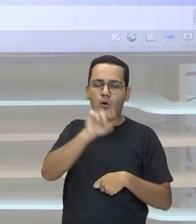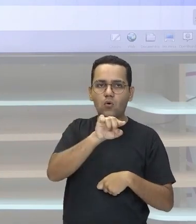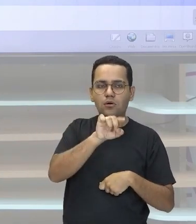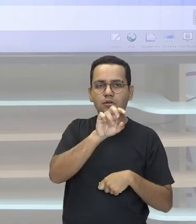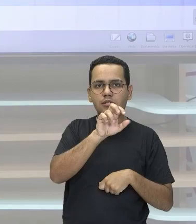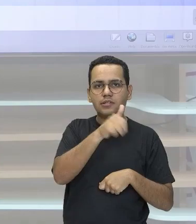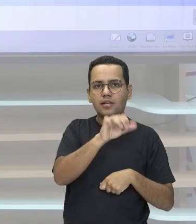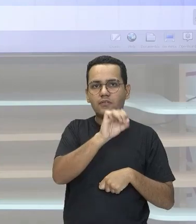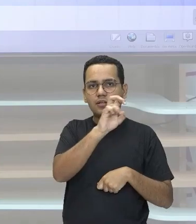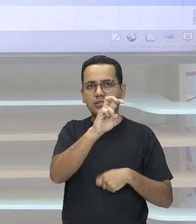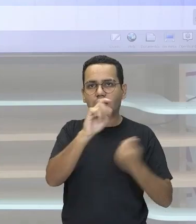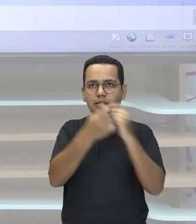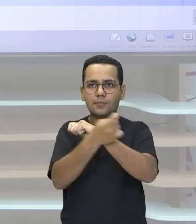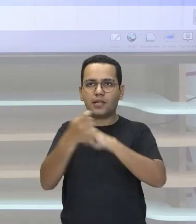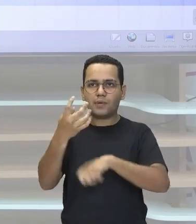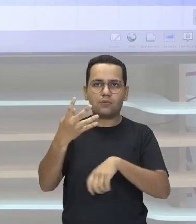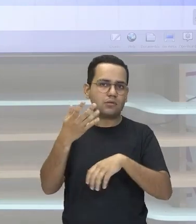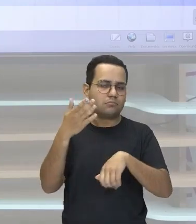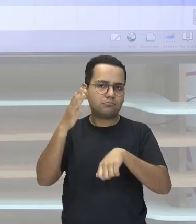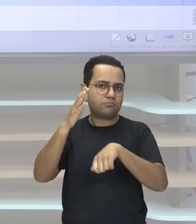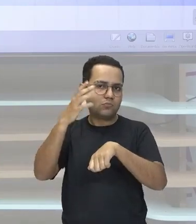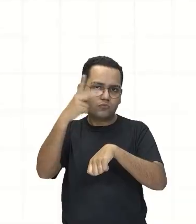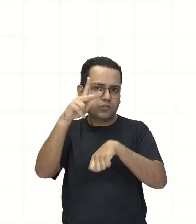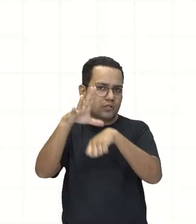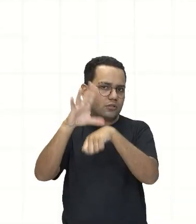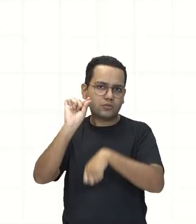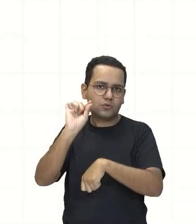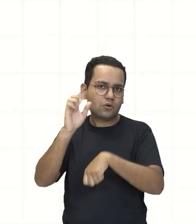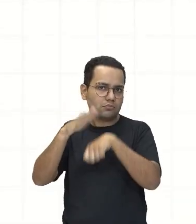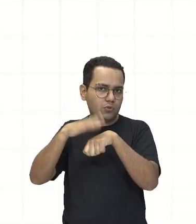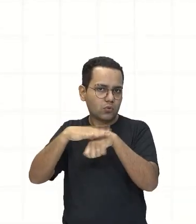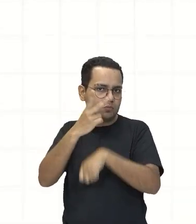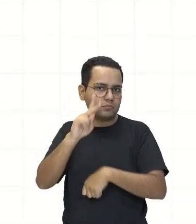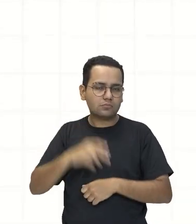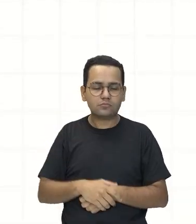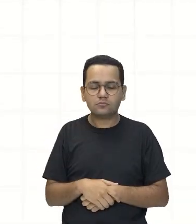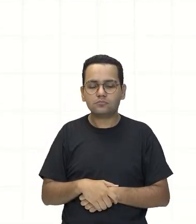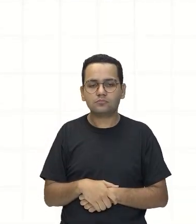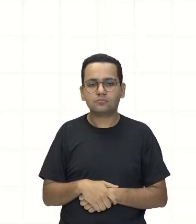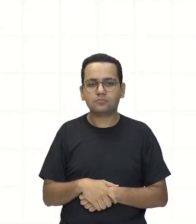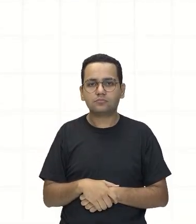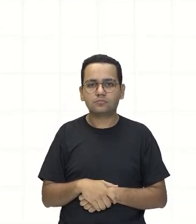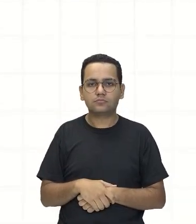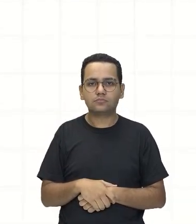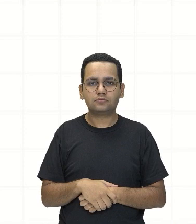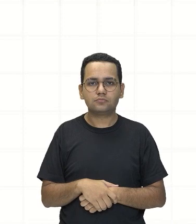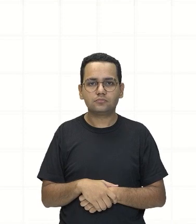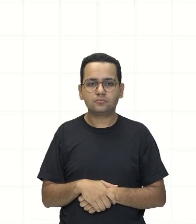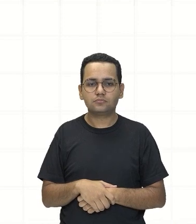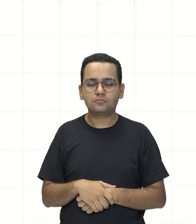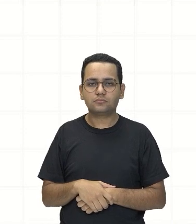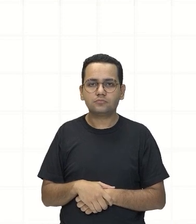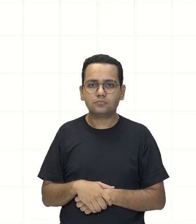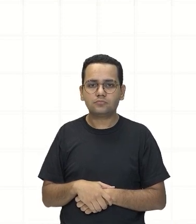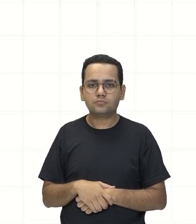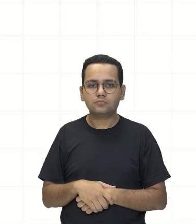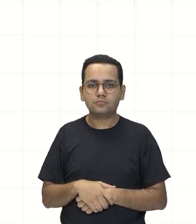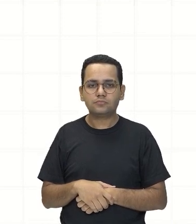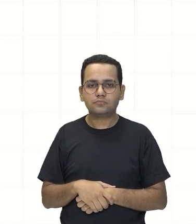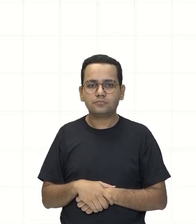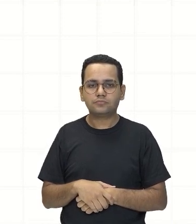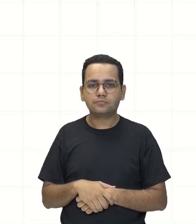4 Você é livre para trabalhar Ok? Então vamos lá Me segue Então vejamos aqui como é que vai ficar